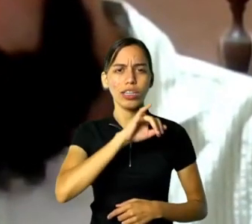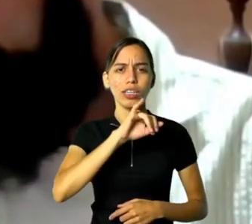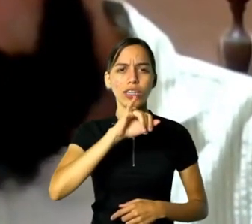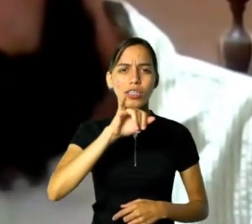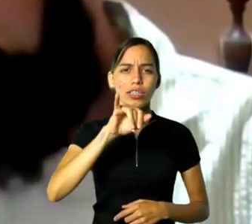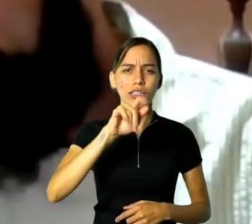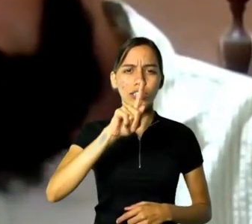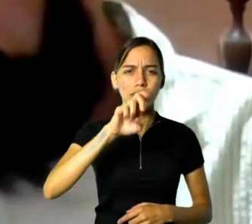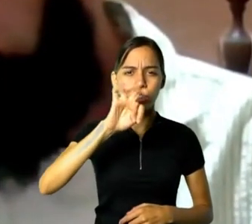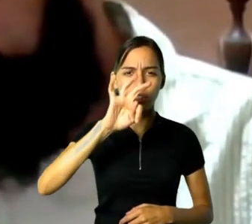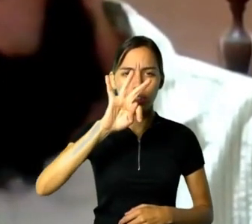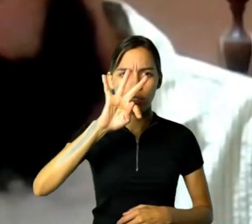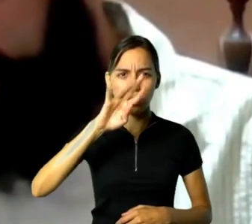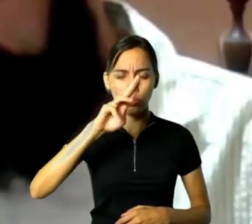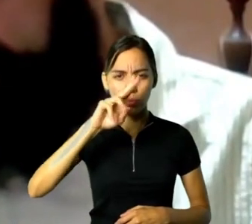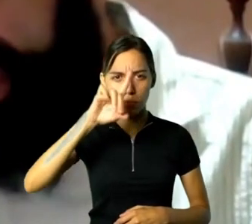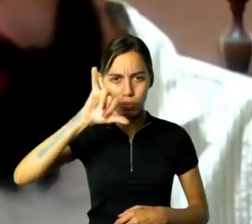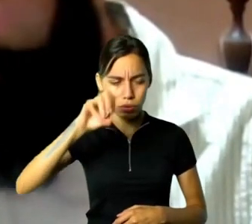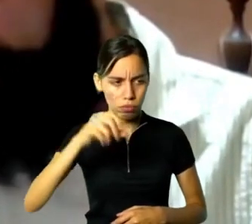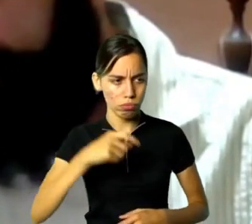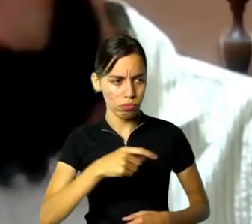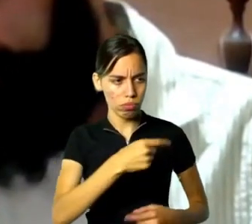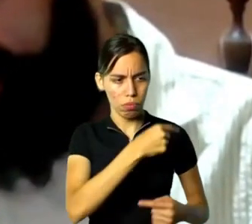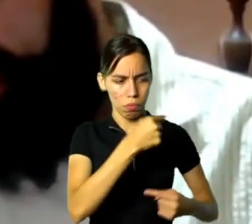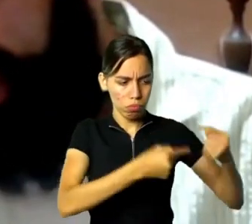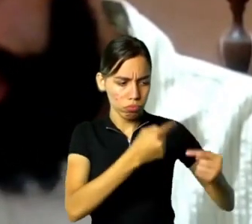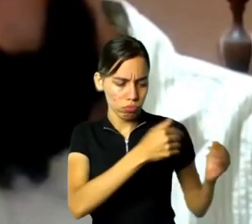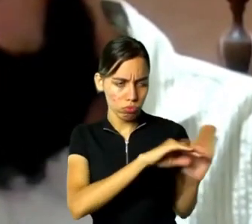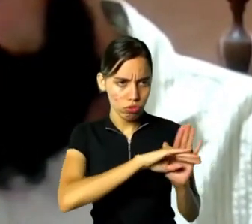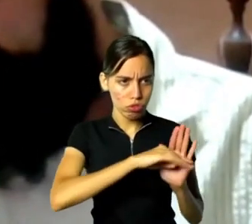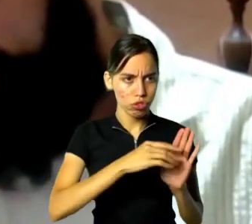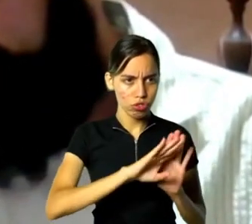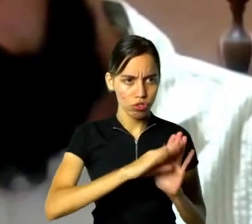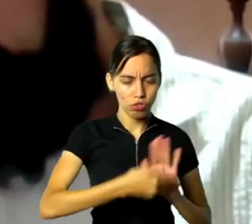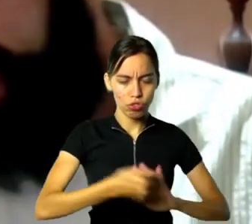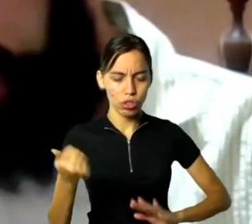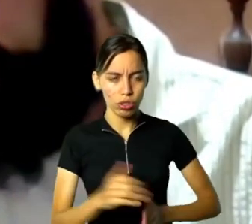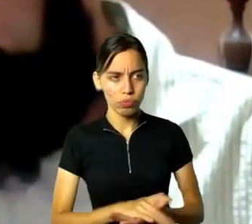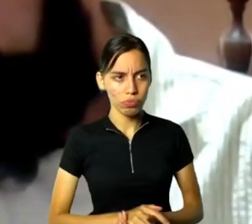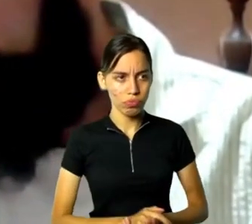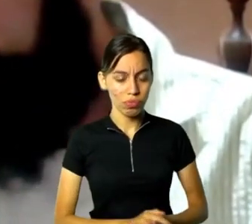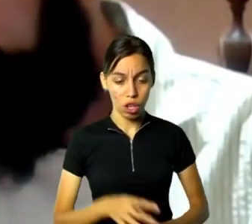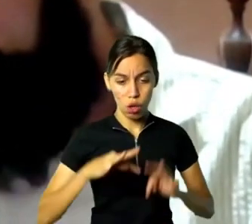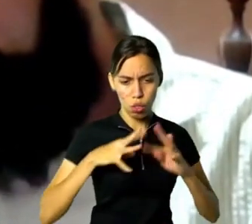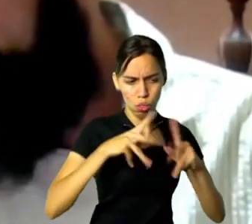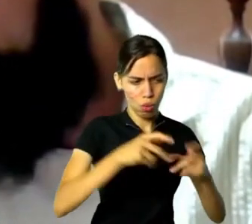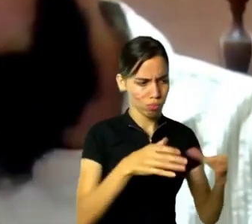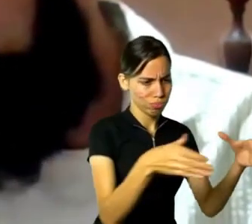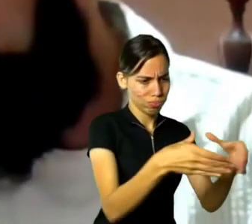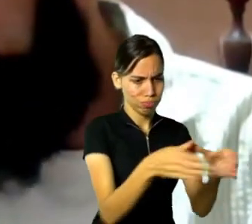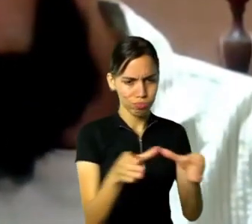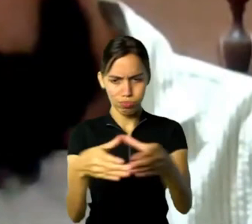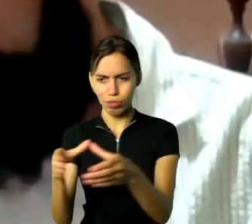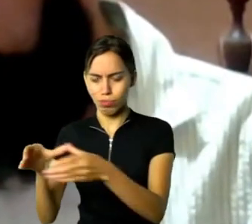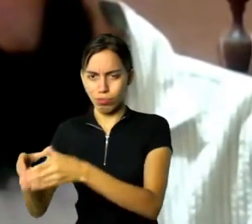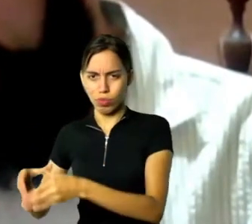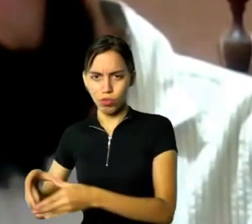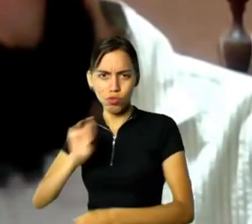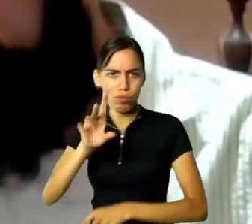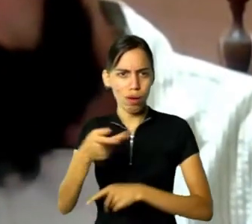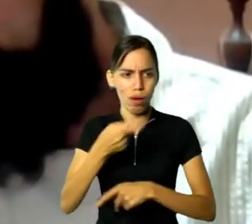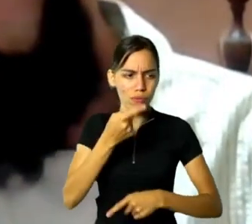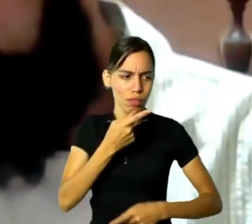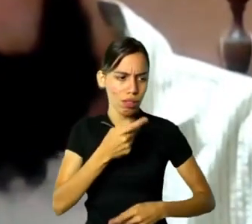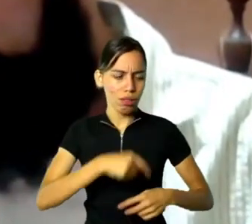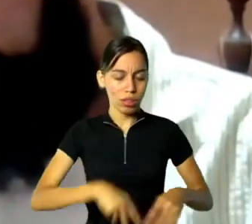assunto principal da cidade no fim do mês era outro. Em todas as rodas sociais, só se falava do pestejo na segunda